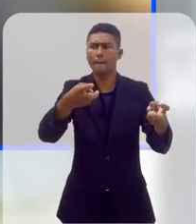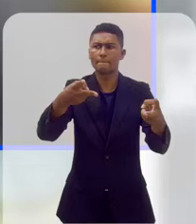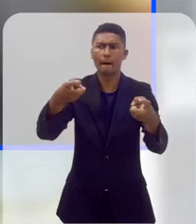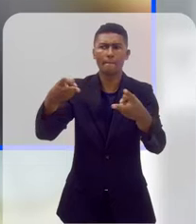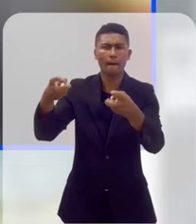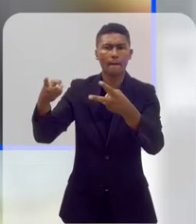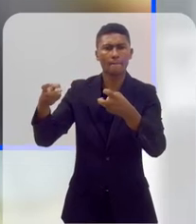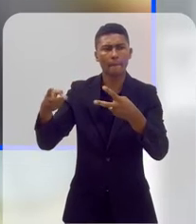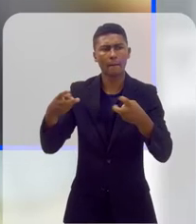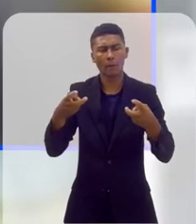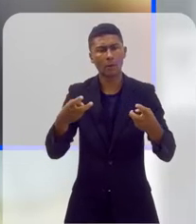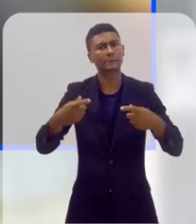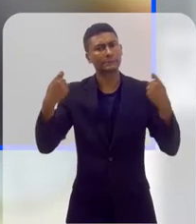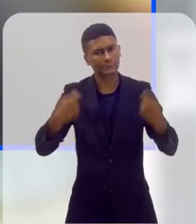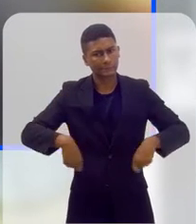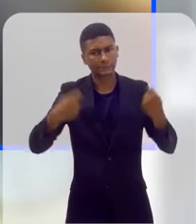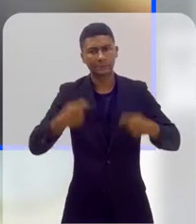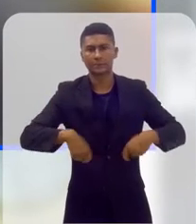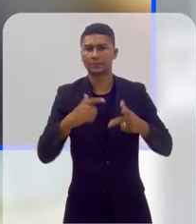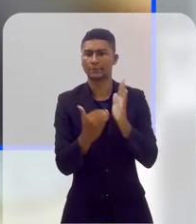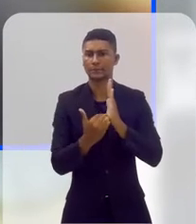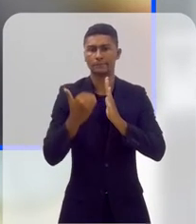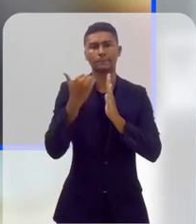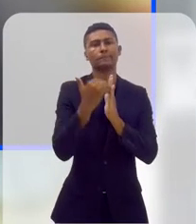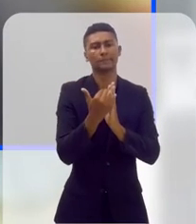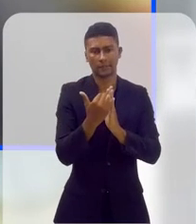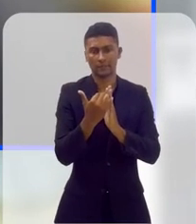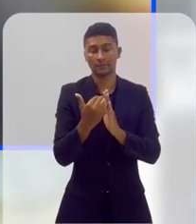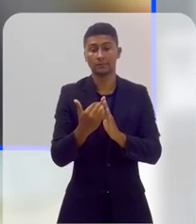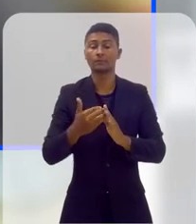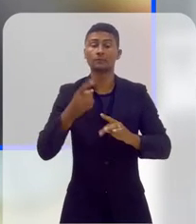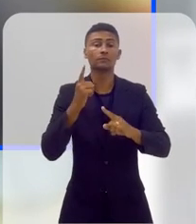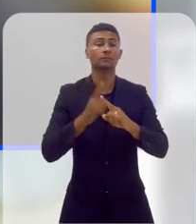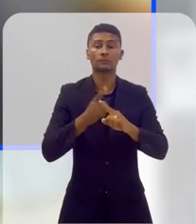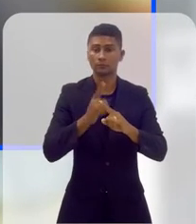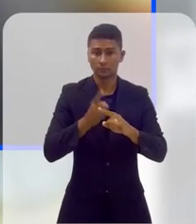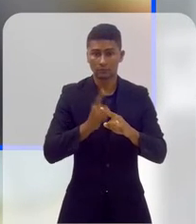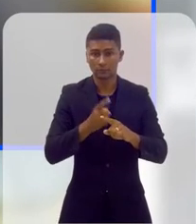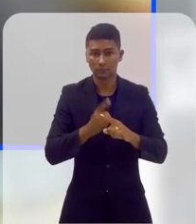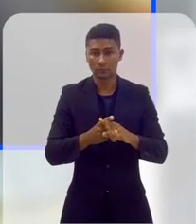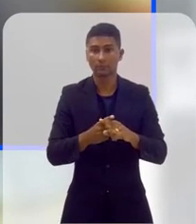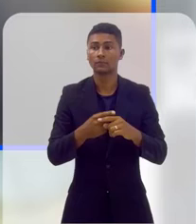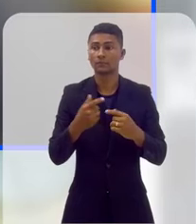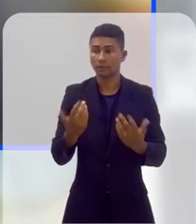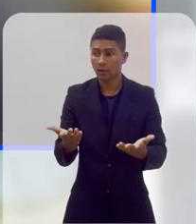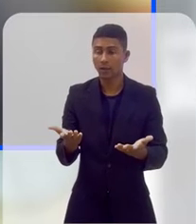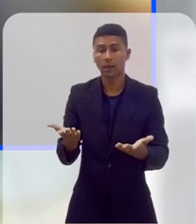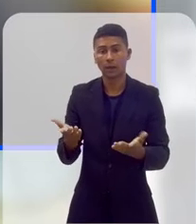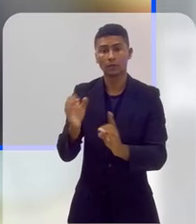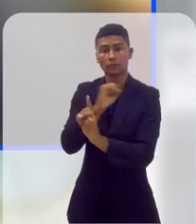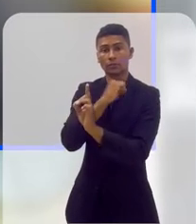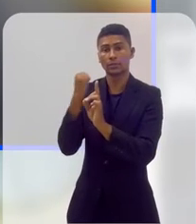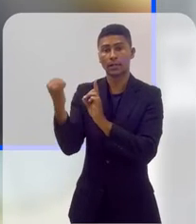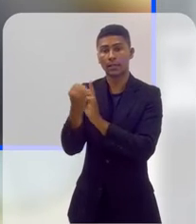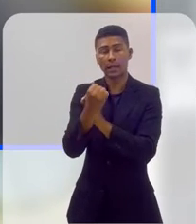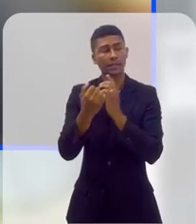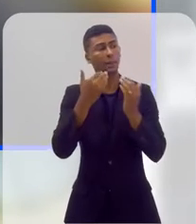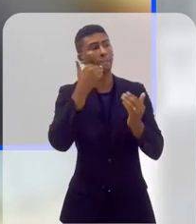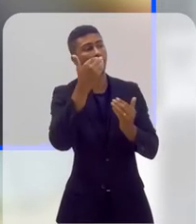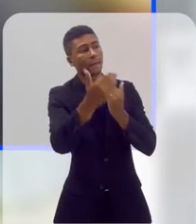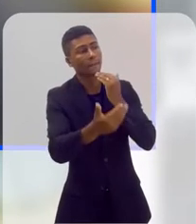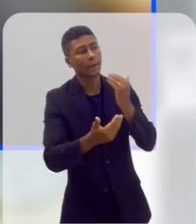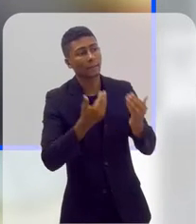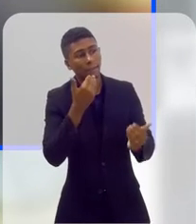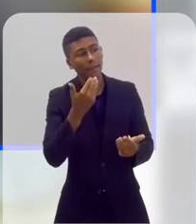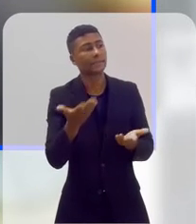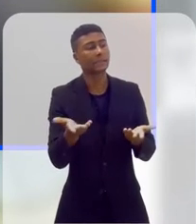mais ampla, né, do que as nossas atividades de ensino. Nós precisávamos também atender um pedido da própria